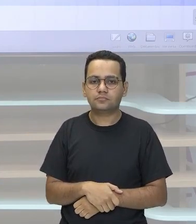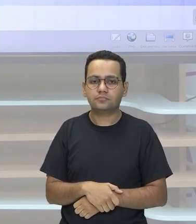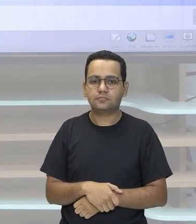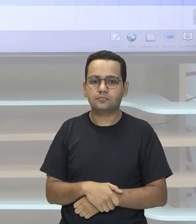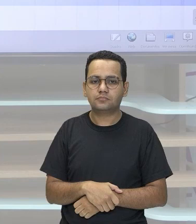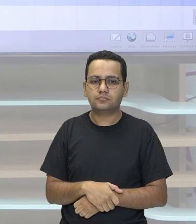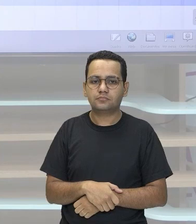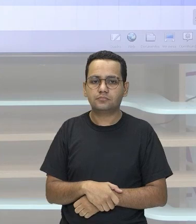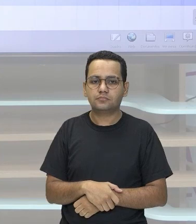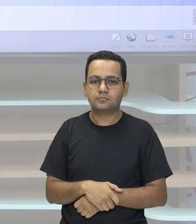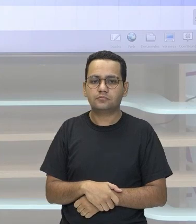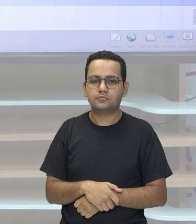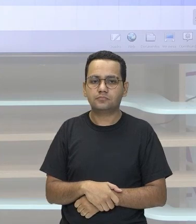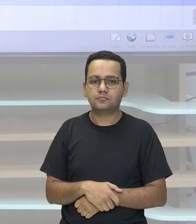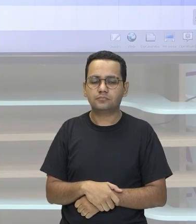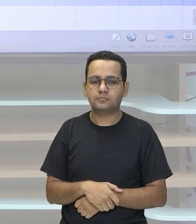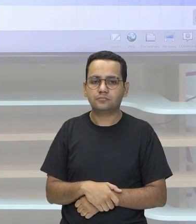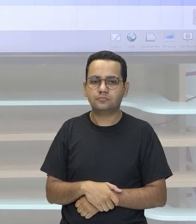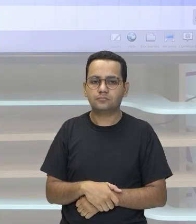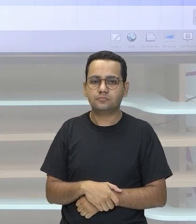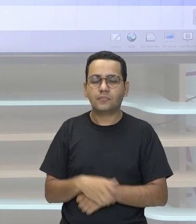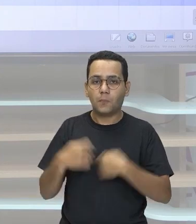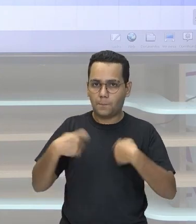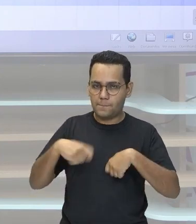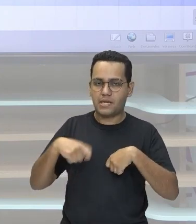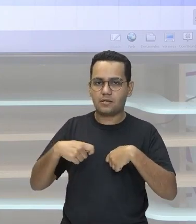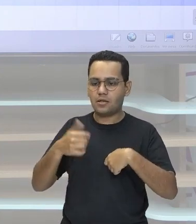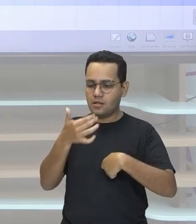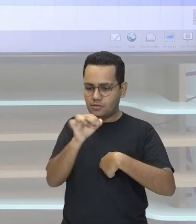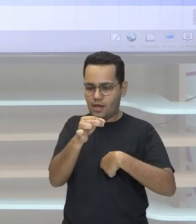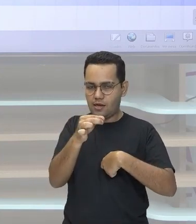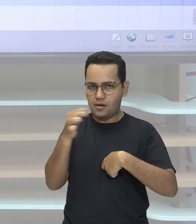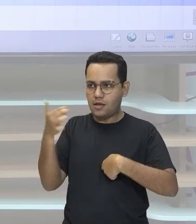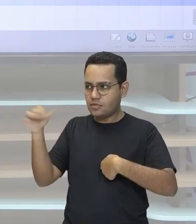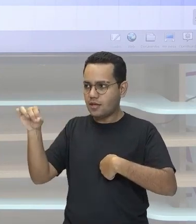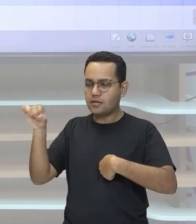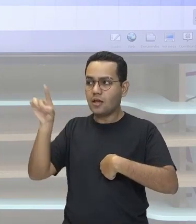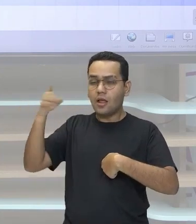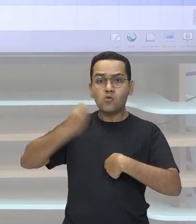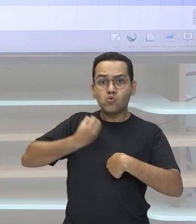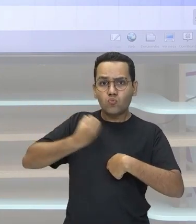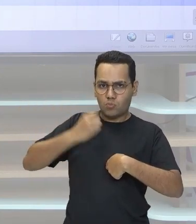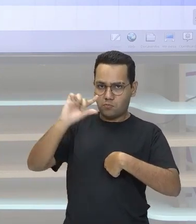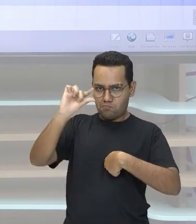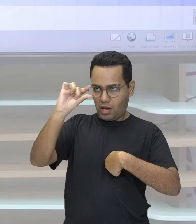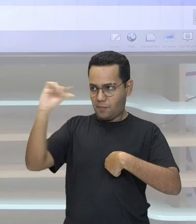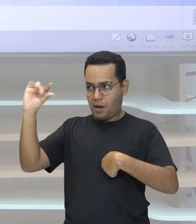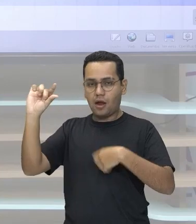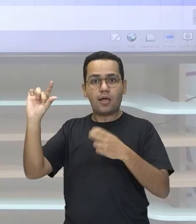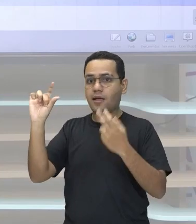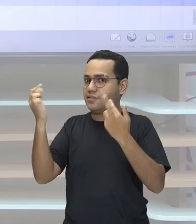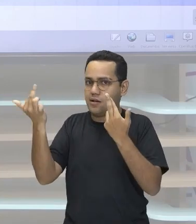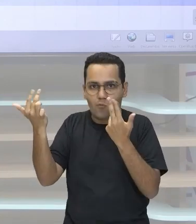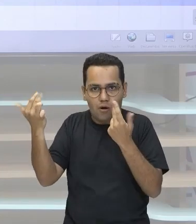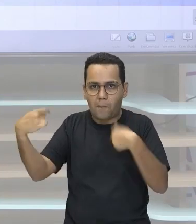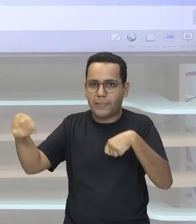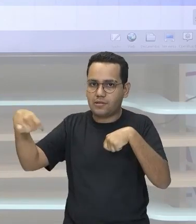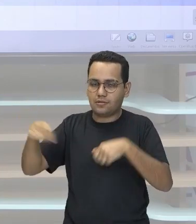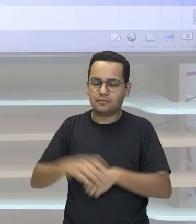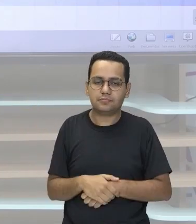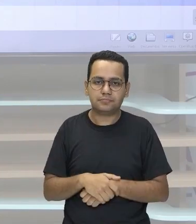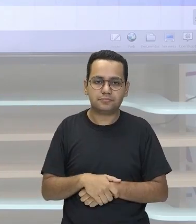potências De base 10 Iguais Primeiro passo Beleza? Então, a primeira coisa Que você tem que observar é isso